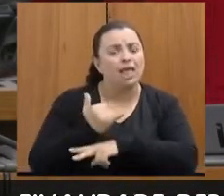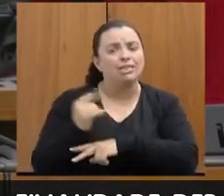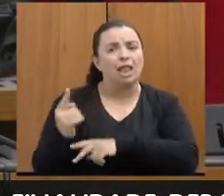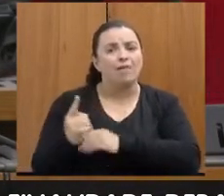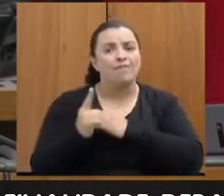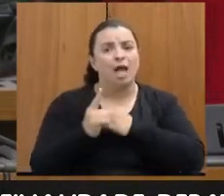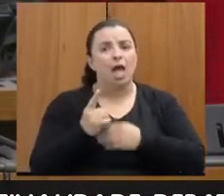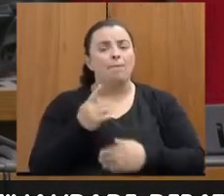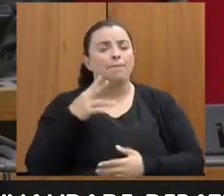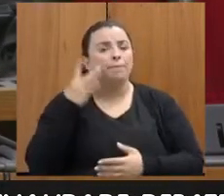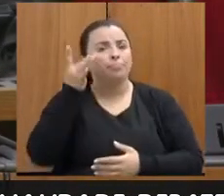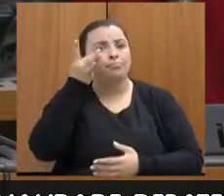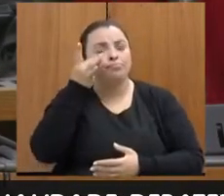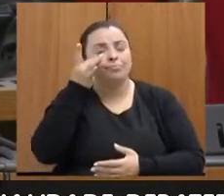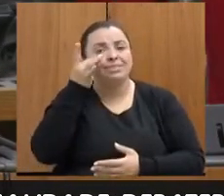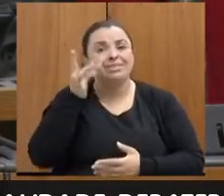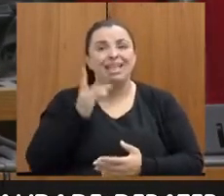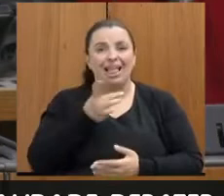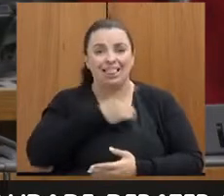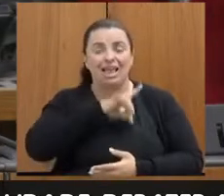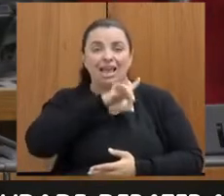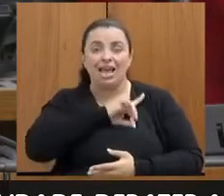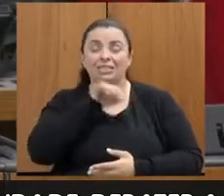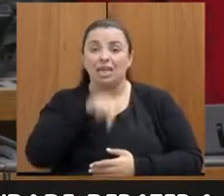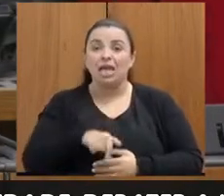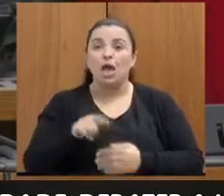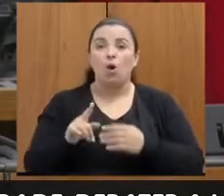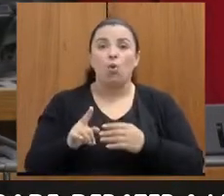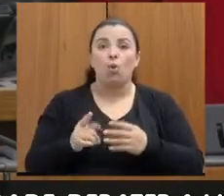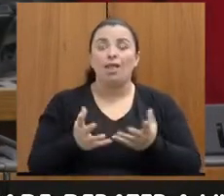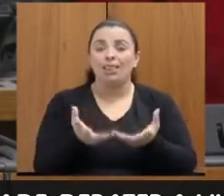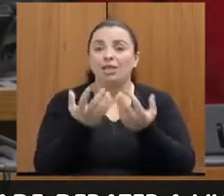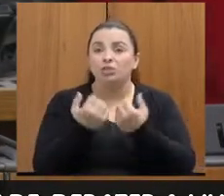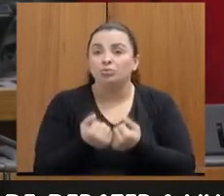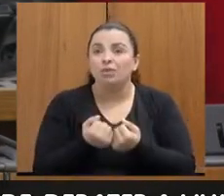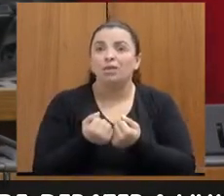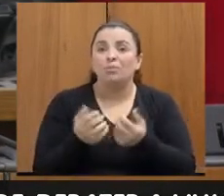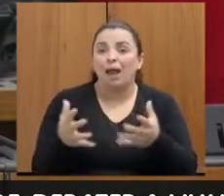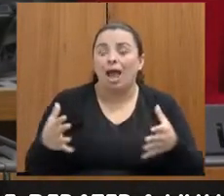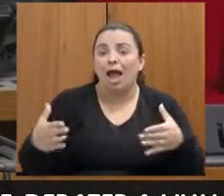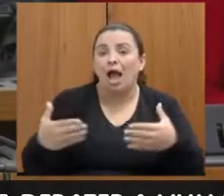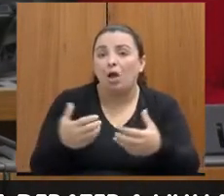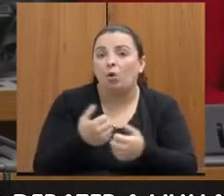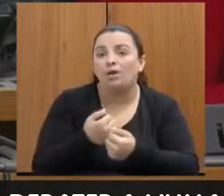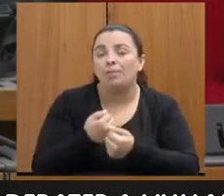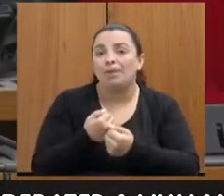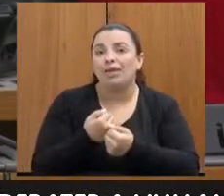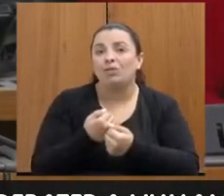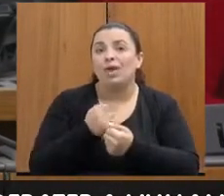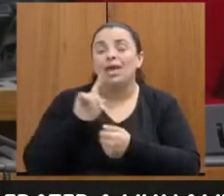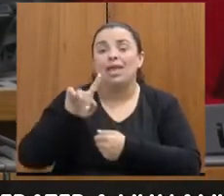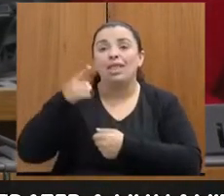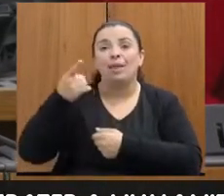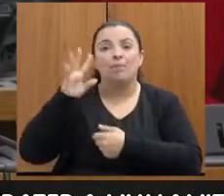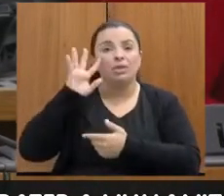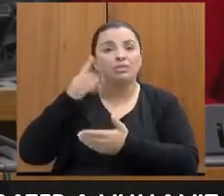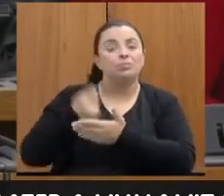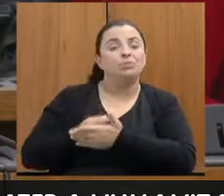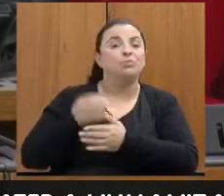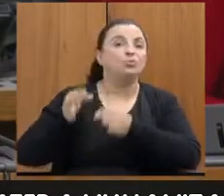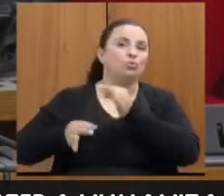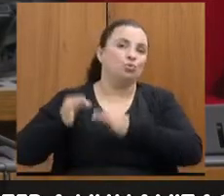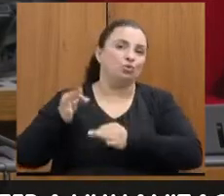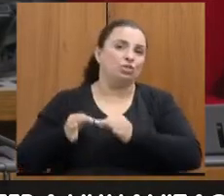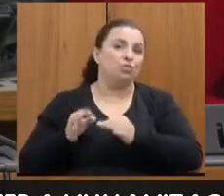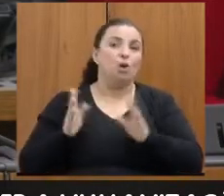delegacia, que seria um atendimento para acolhimento e apenas posteriormente seriam tomadas as providências jurídicas. Hoje,